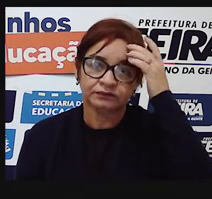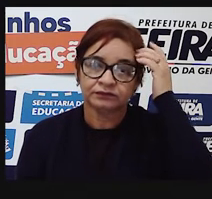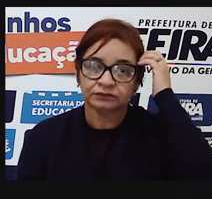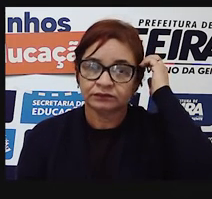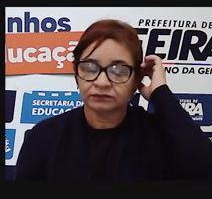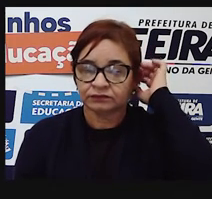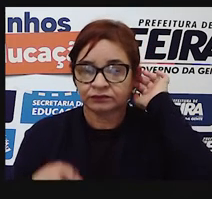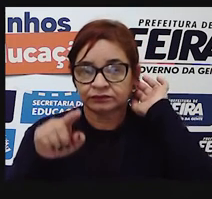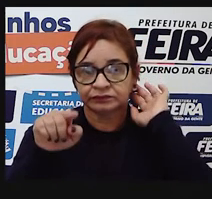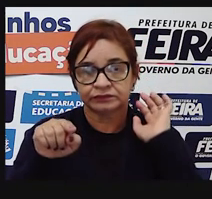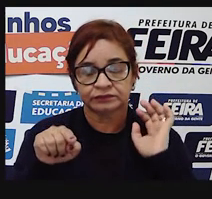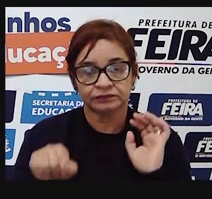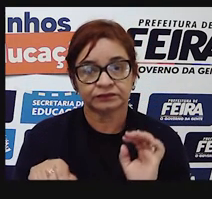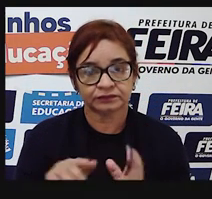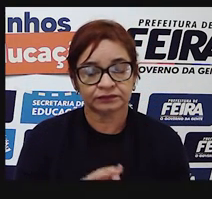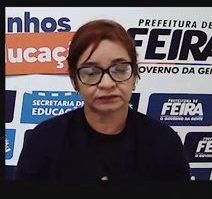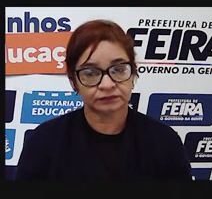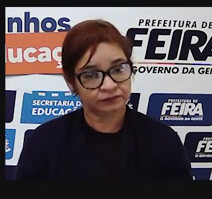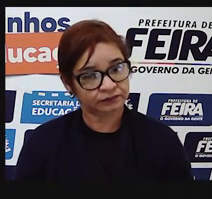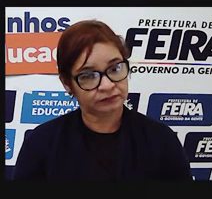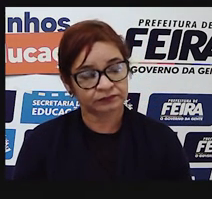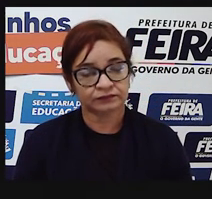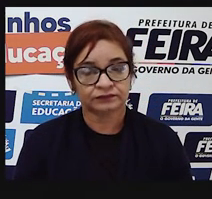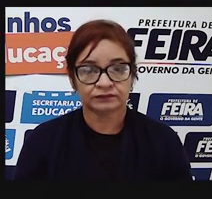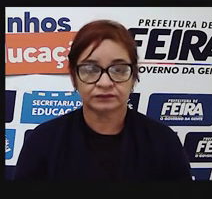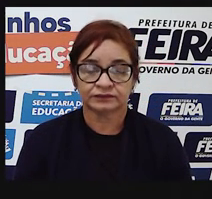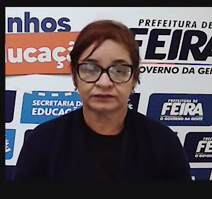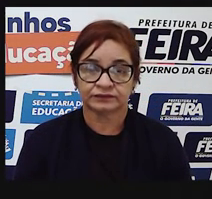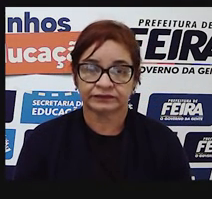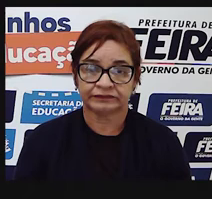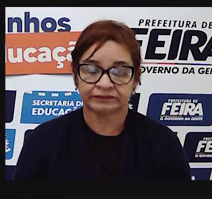pasmo por ver a pessoa dizer que,